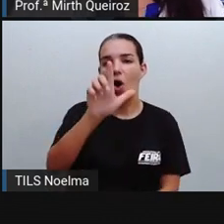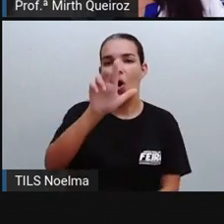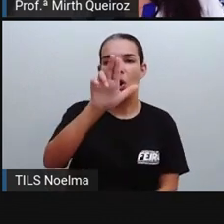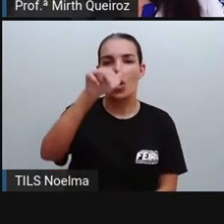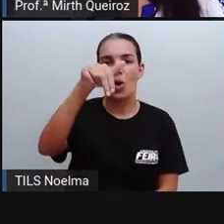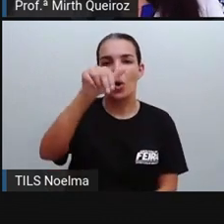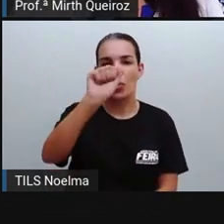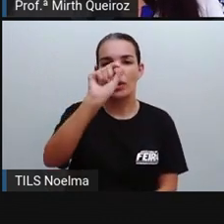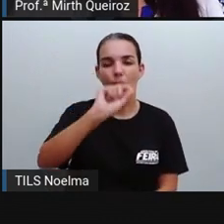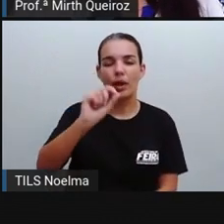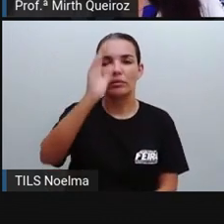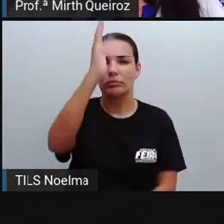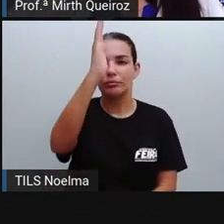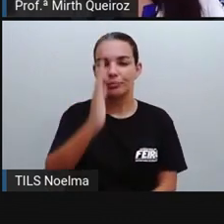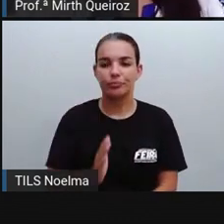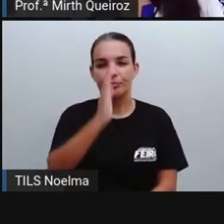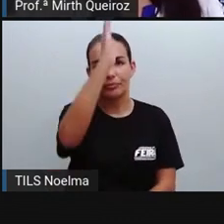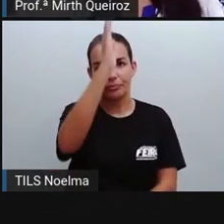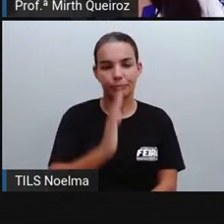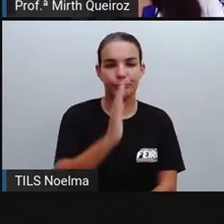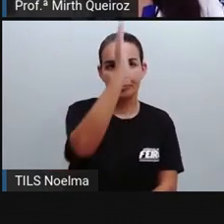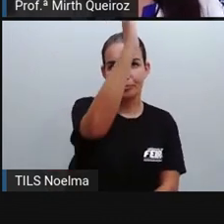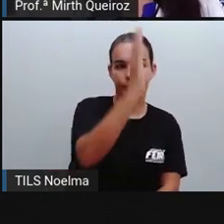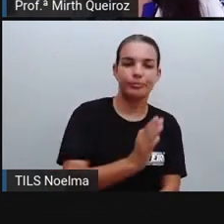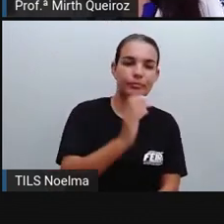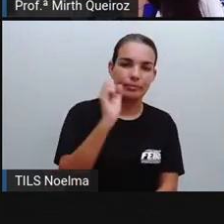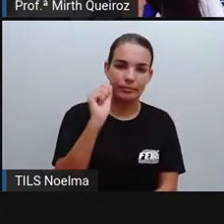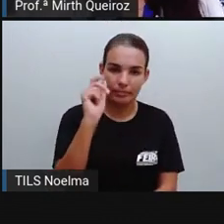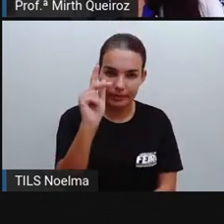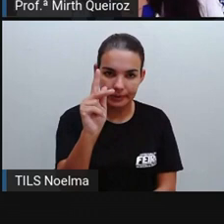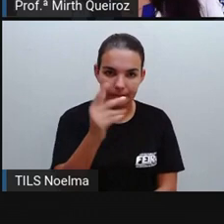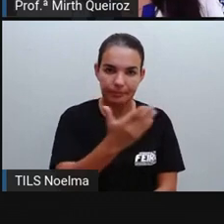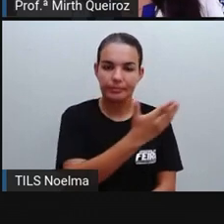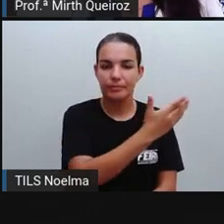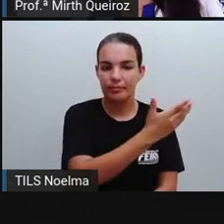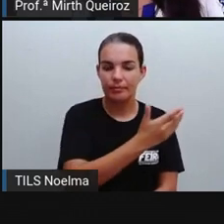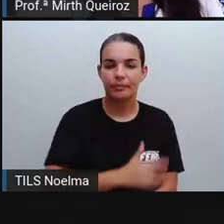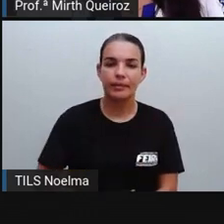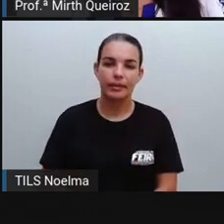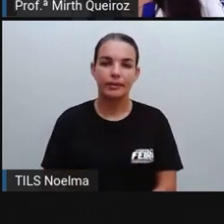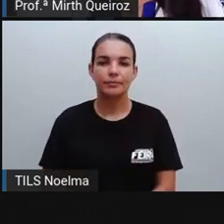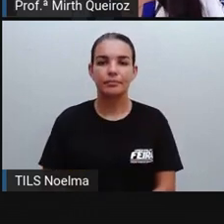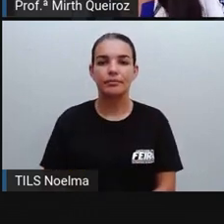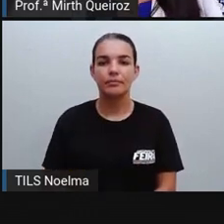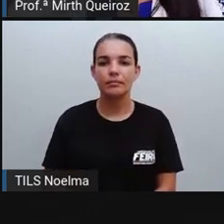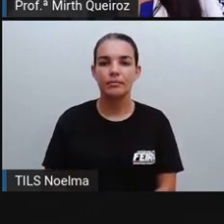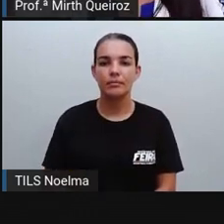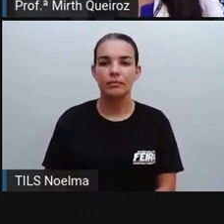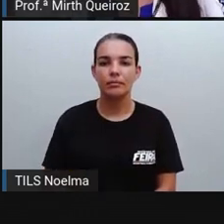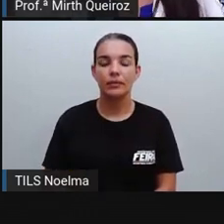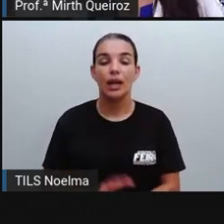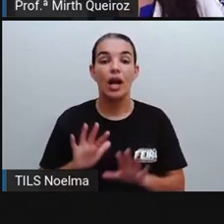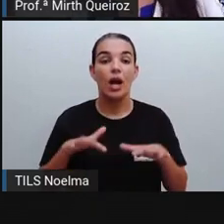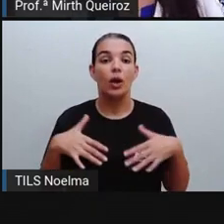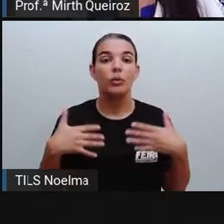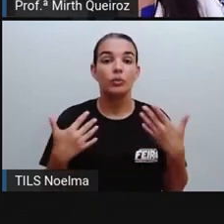porém, na forma vertical. Vamos formar as colunas aí. Então, esse é o gráfico de colunas. Qual é que é o assunto deste gráfico? Esse